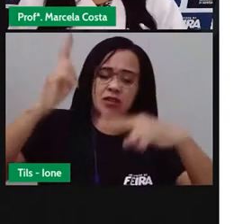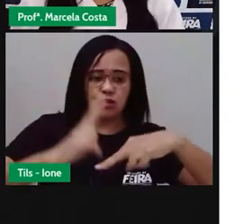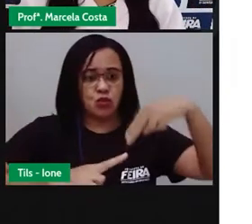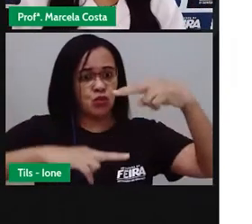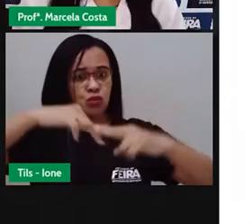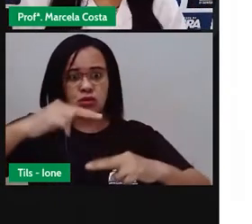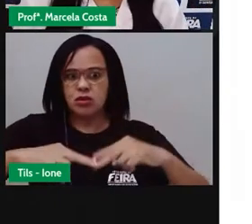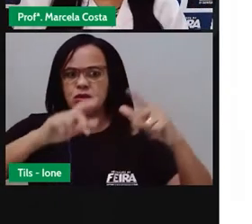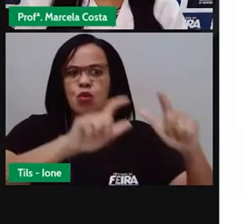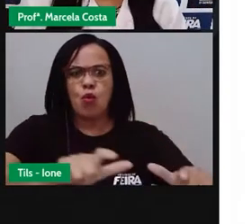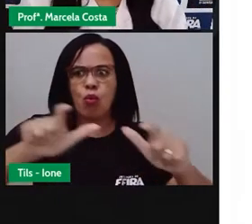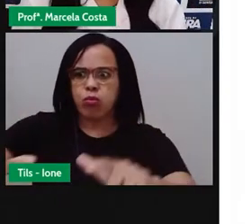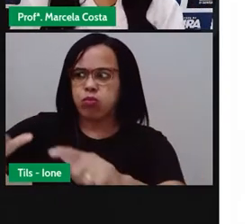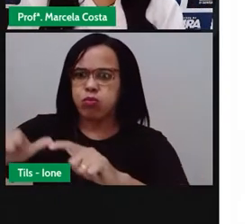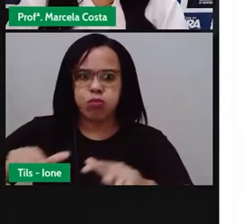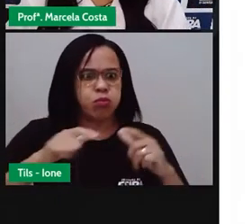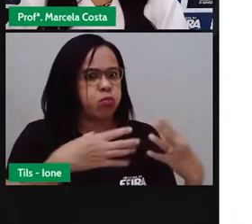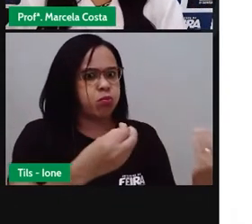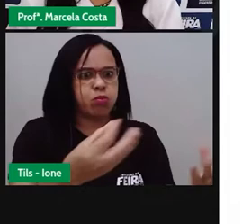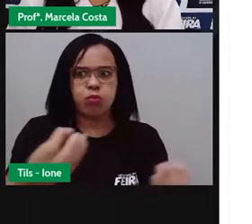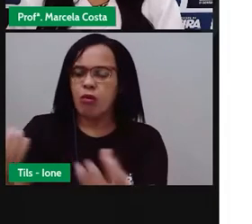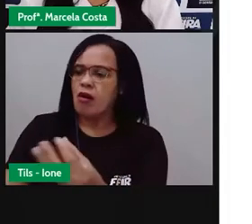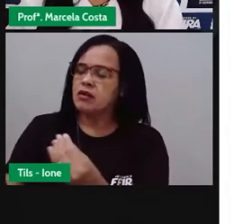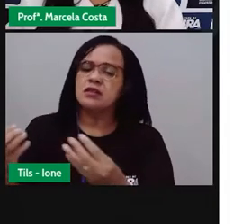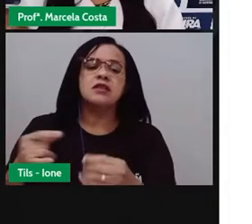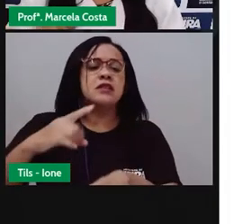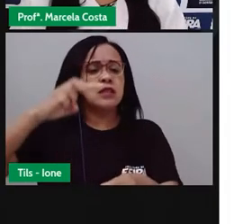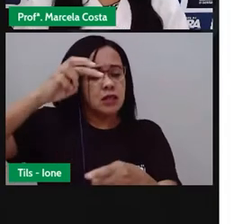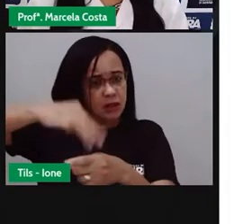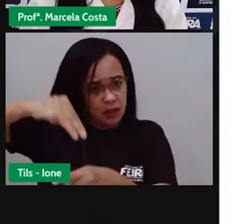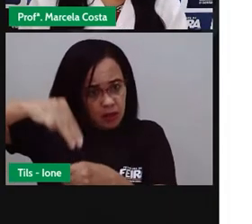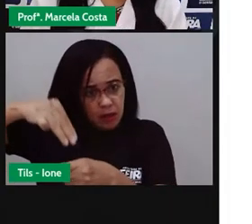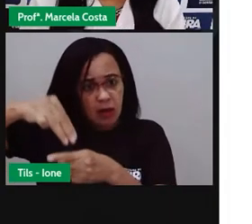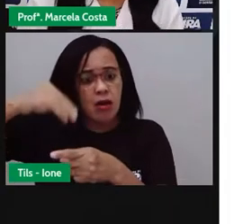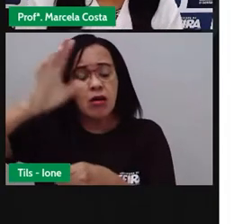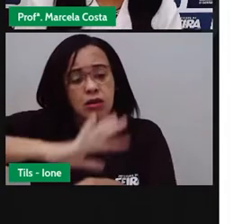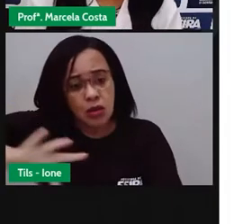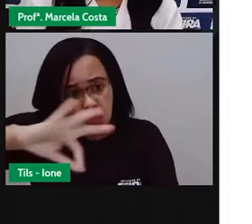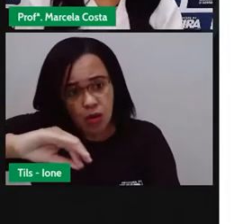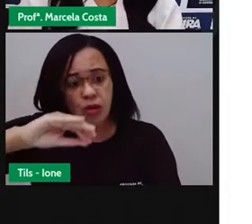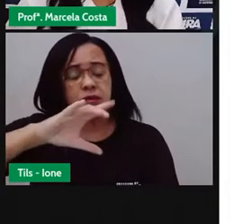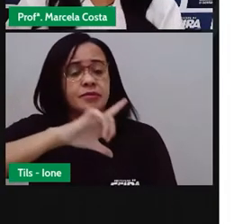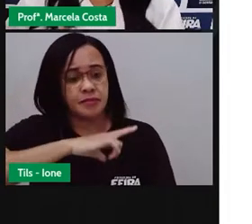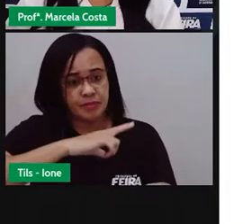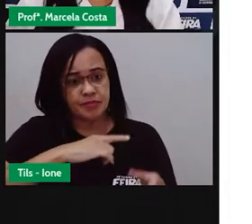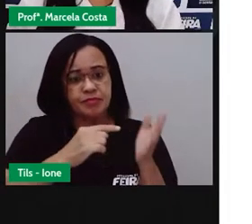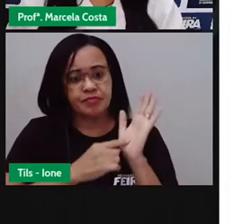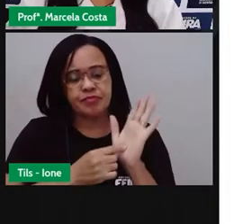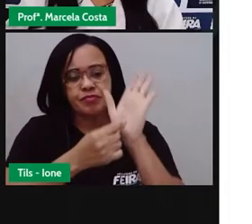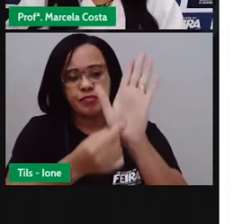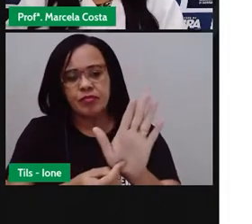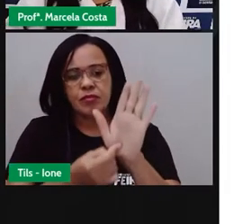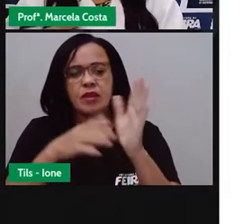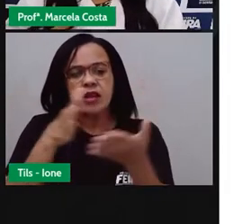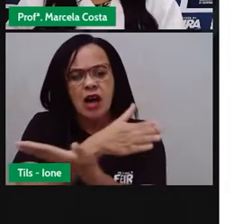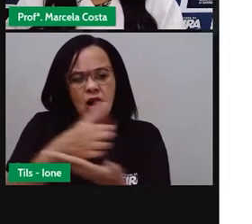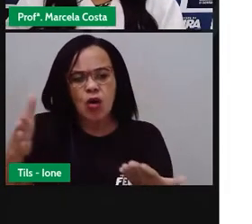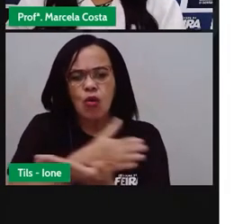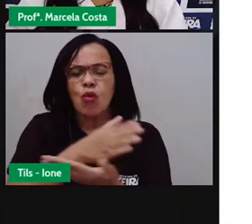Muitas festas juninas em diversos municípios. Eu trouxe aqui para mostrar para vocês alguns